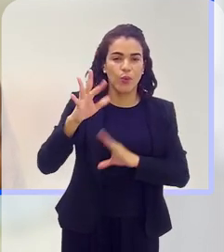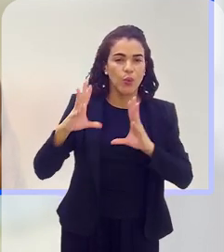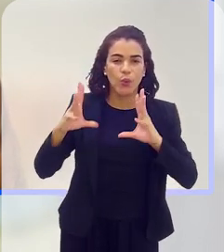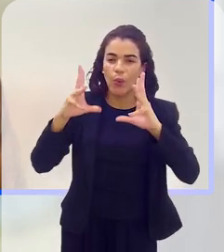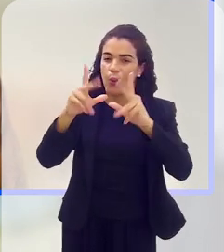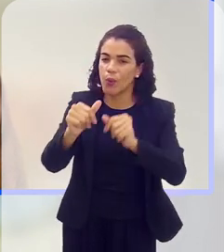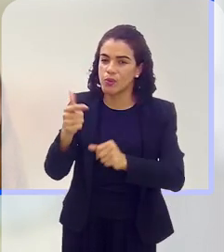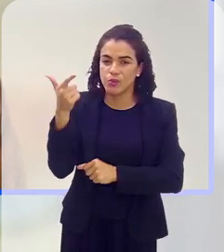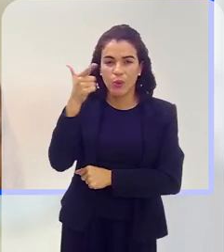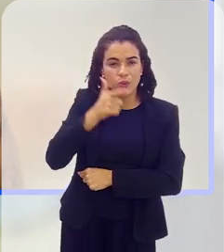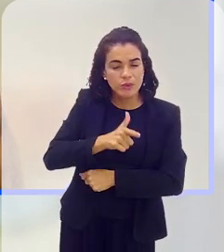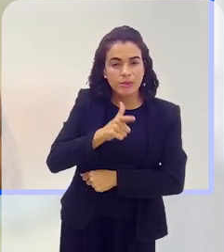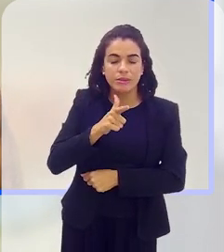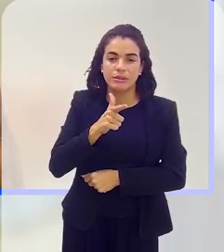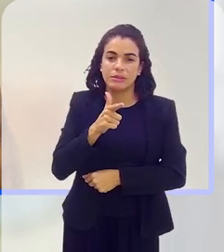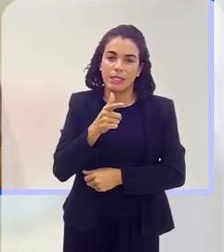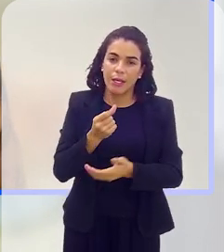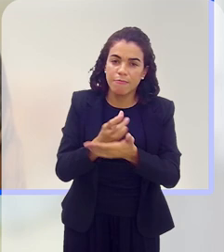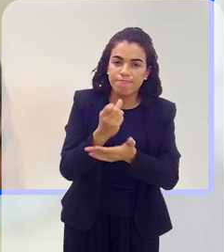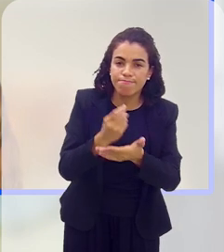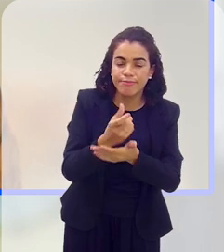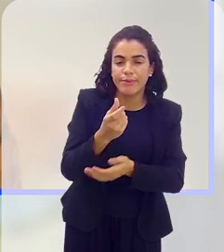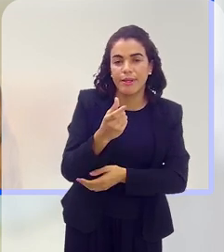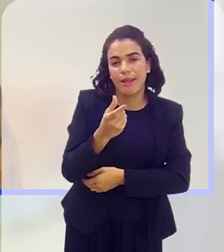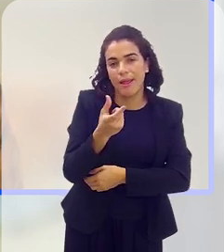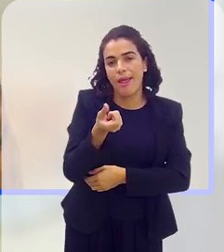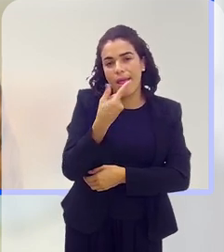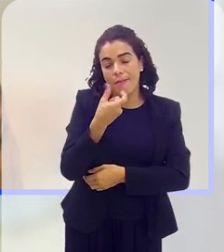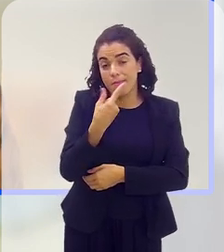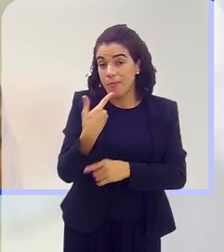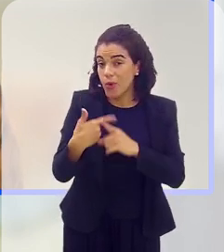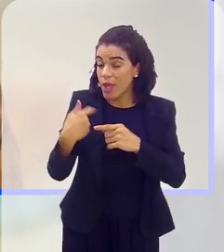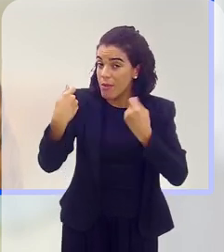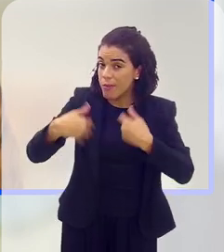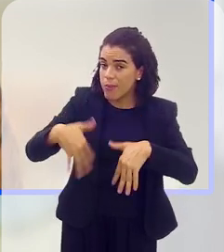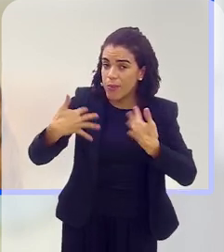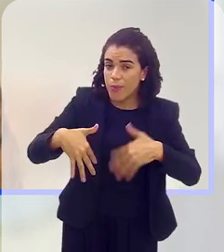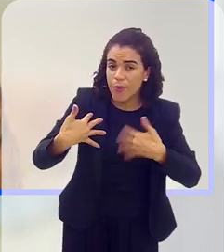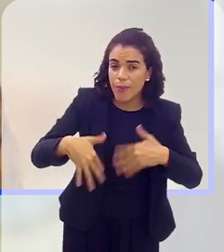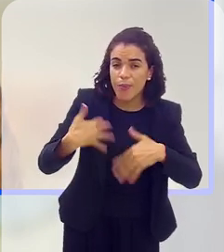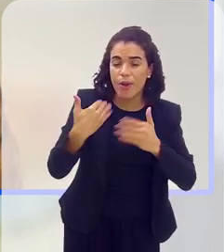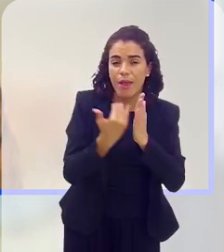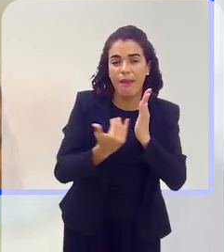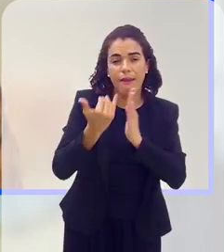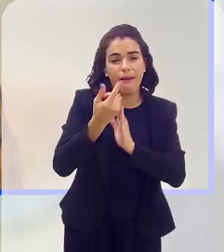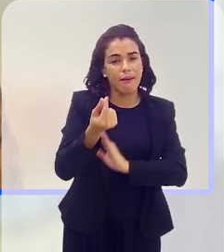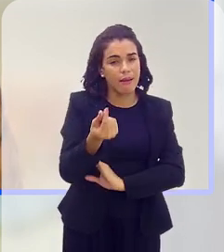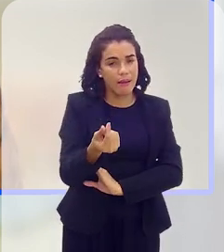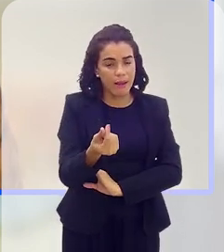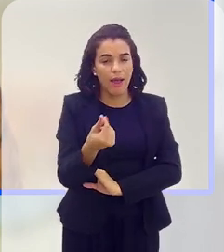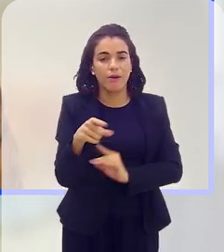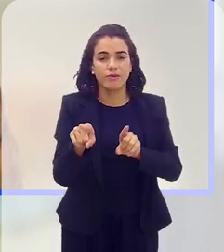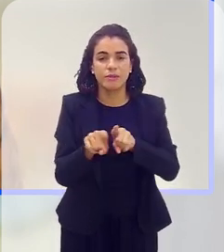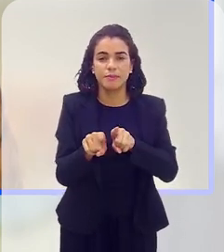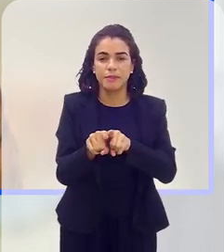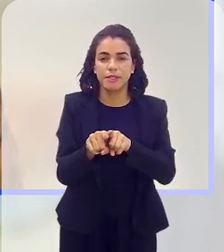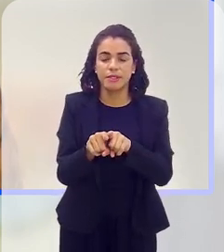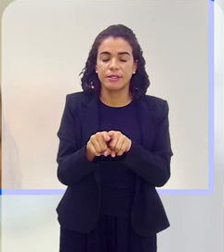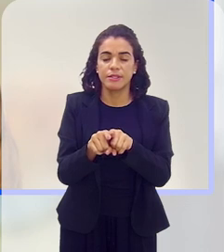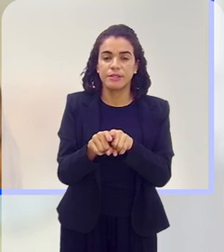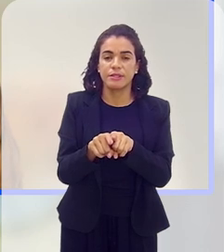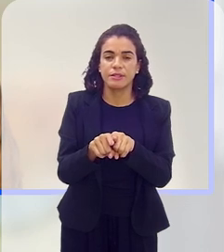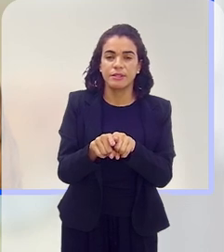todos tenham... seja um medicamento acessível a todos, porque é um custo muito elevado, somente com essa parte entrando